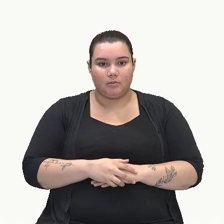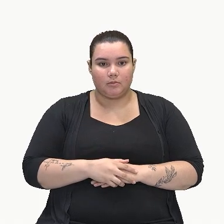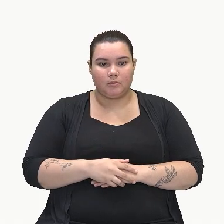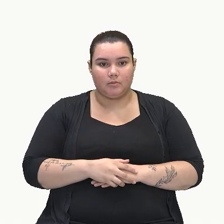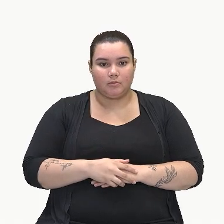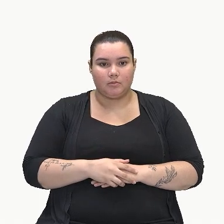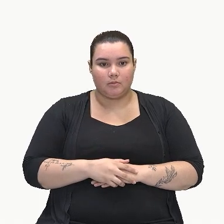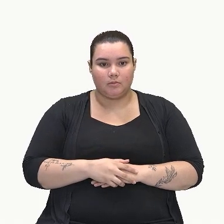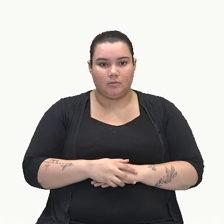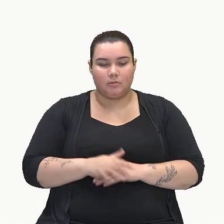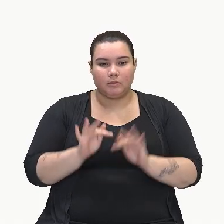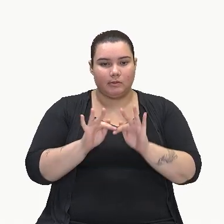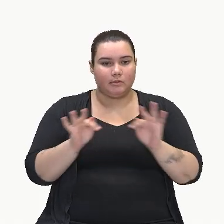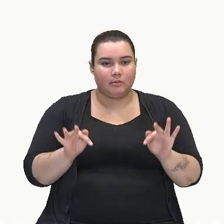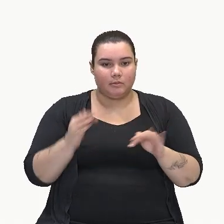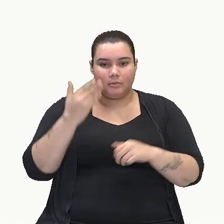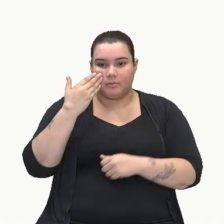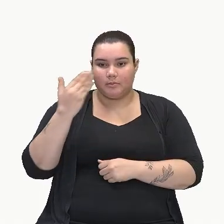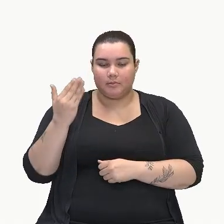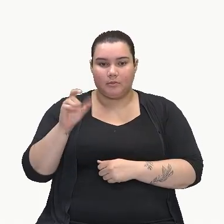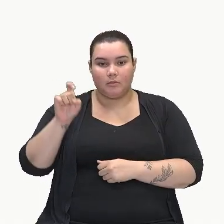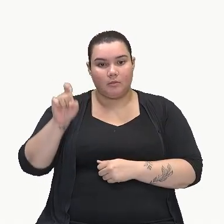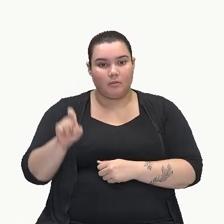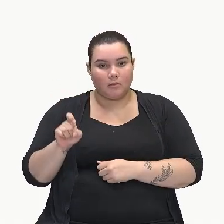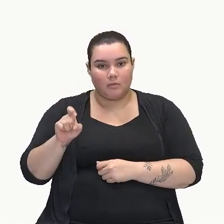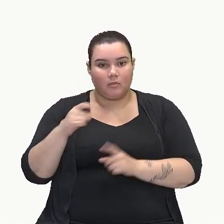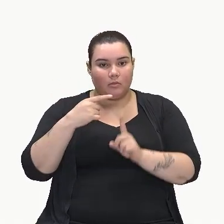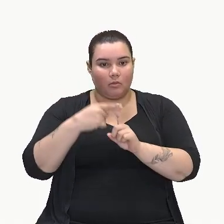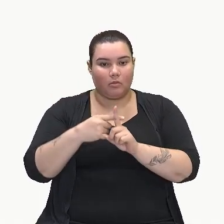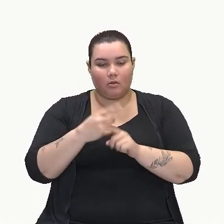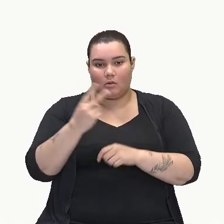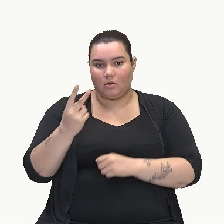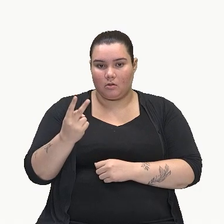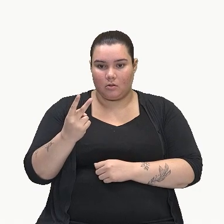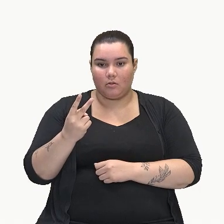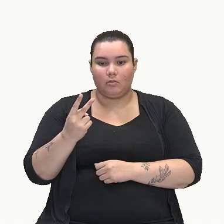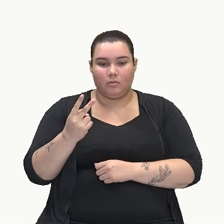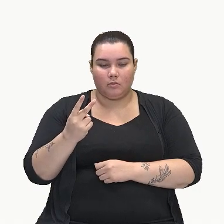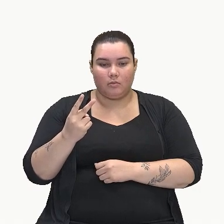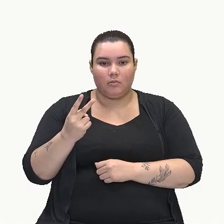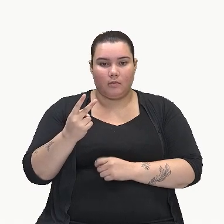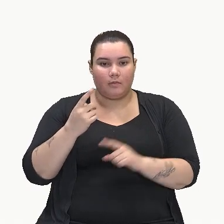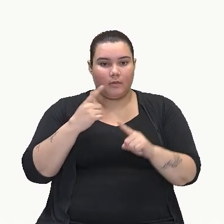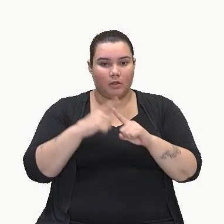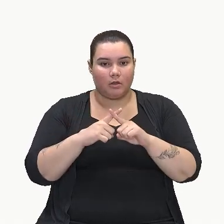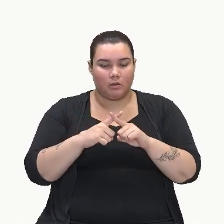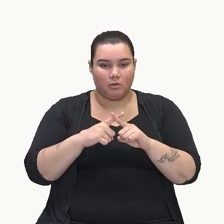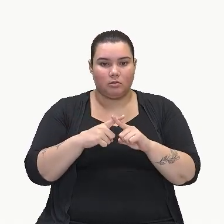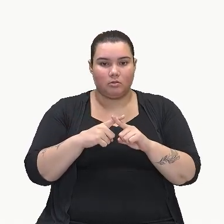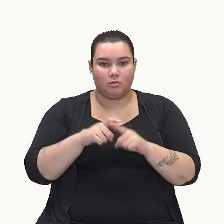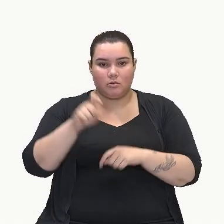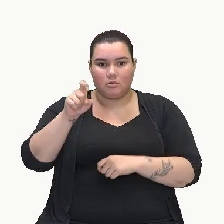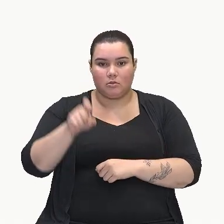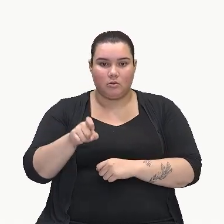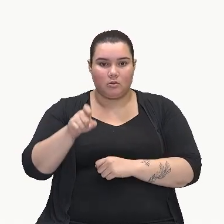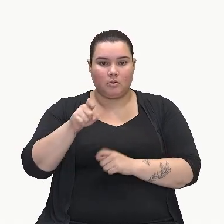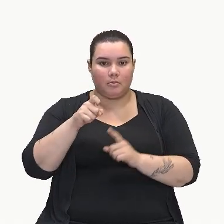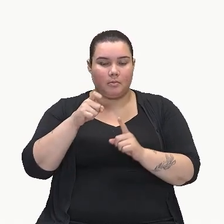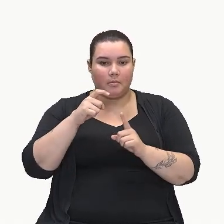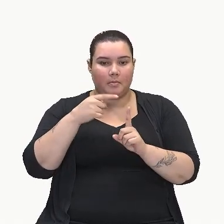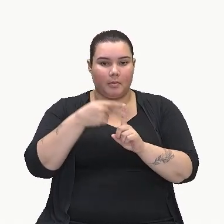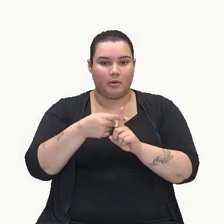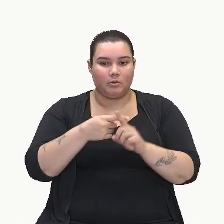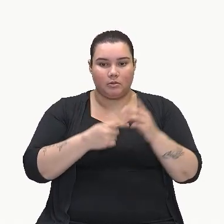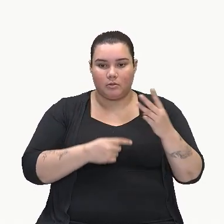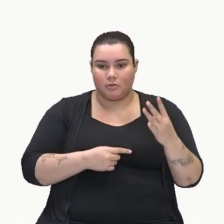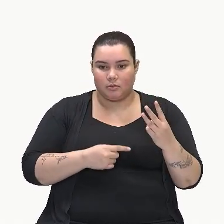tá? Bem simples aqui, ó. X mais 2 multiplicado por X mais